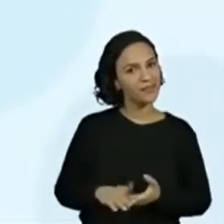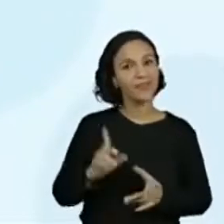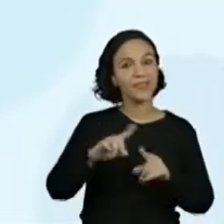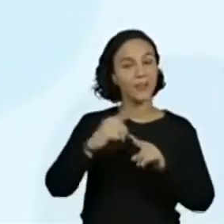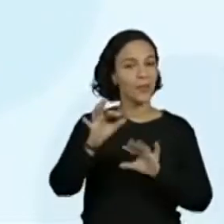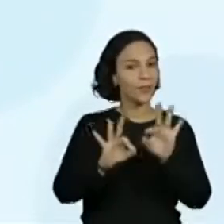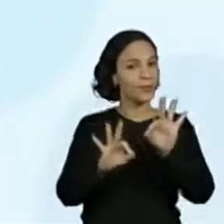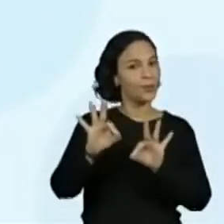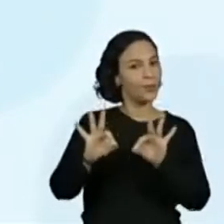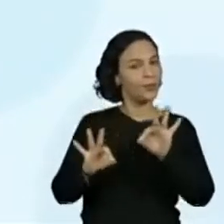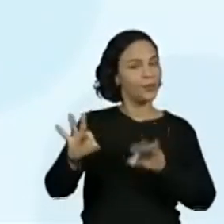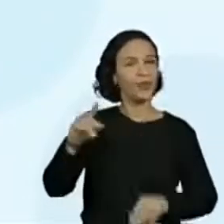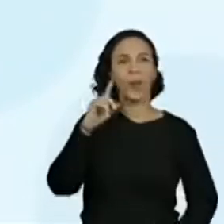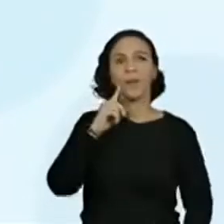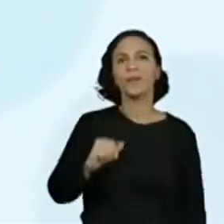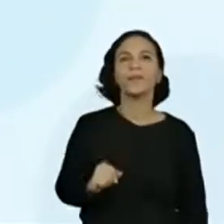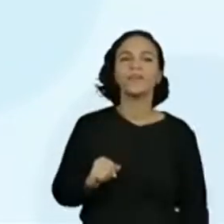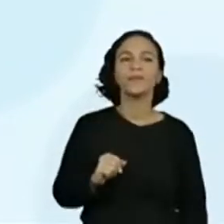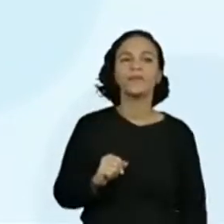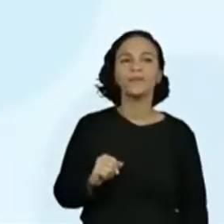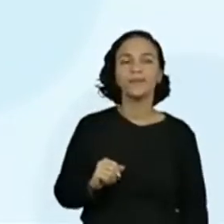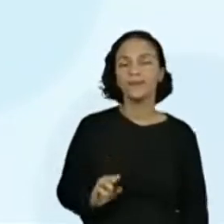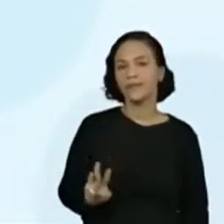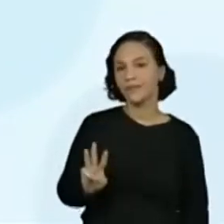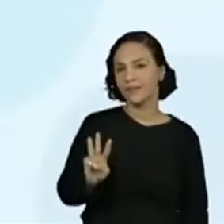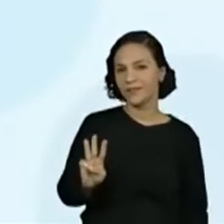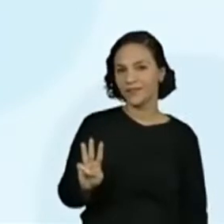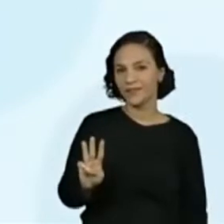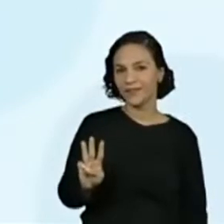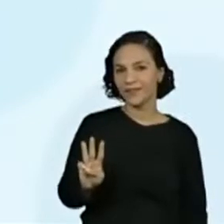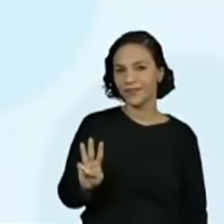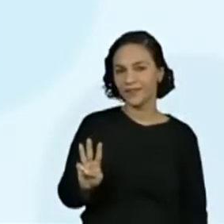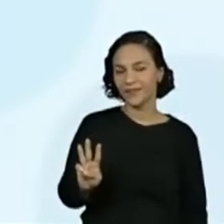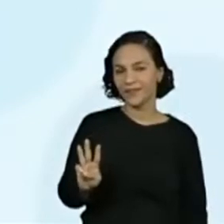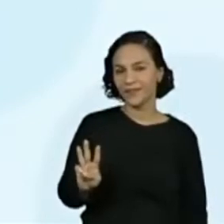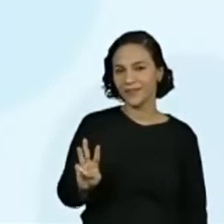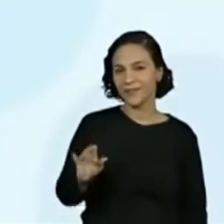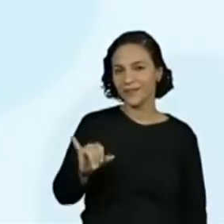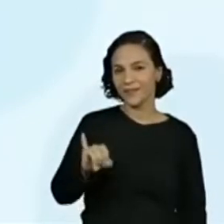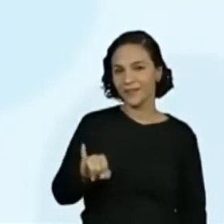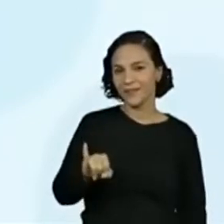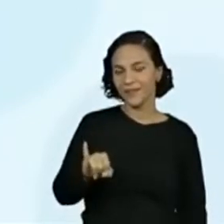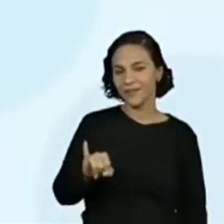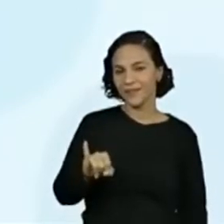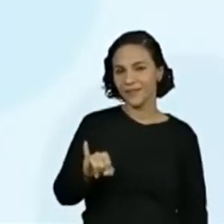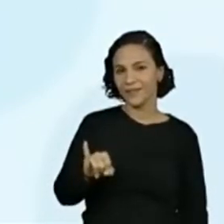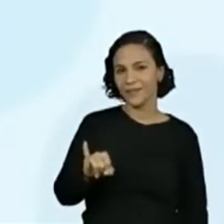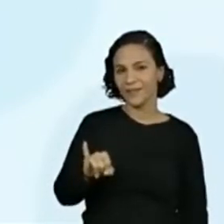nossa ordem alfabética. Wilson. Wilson.